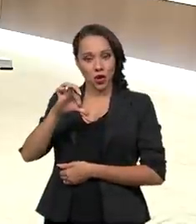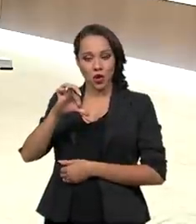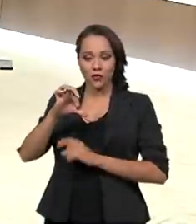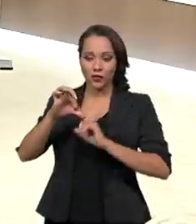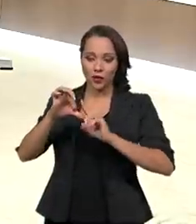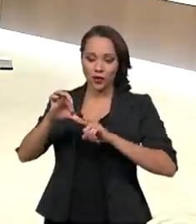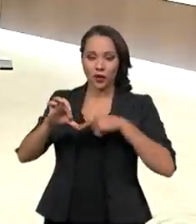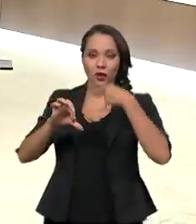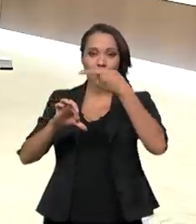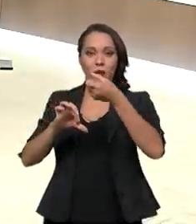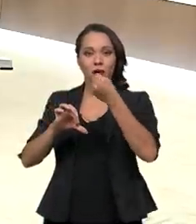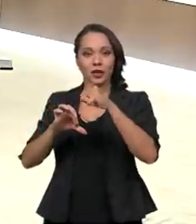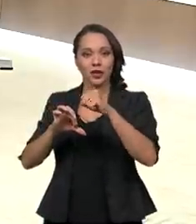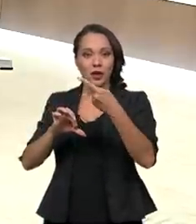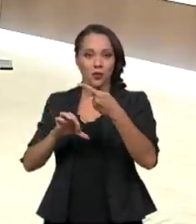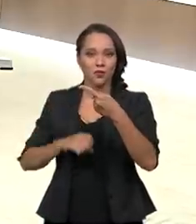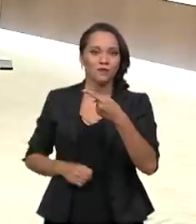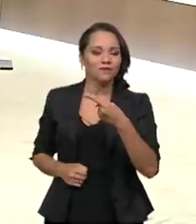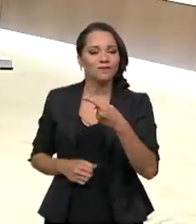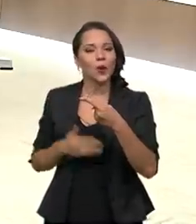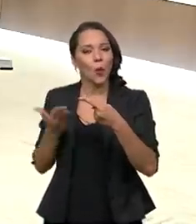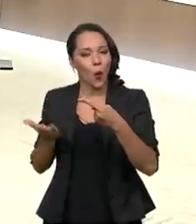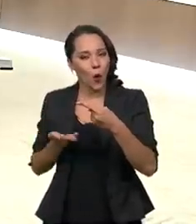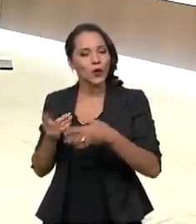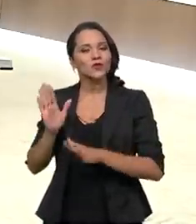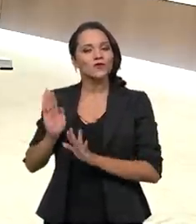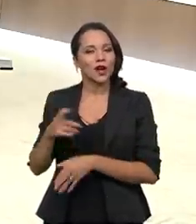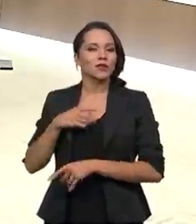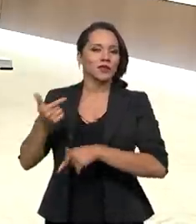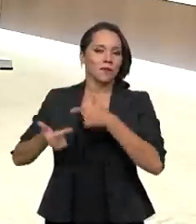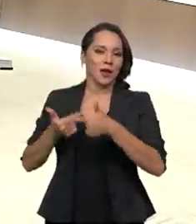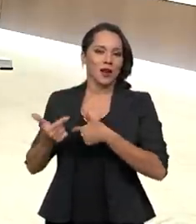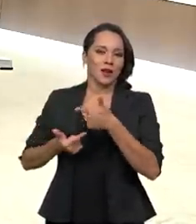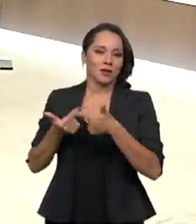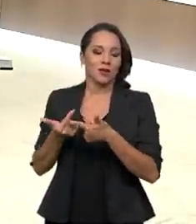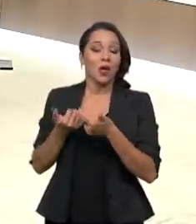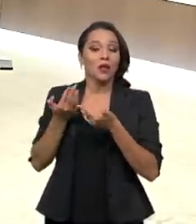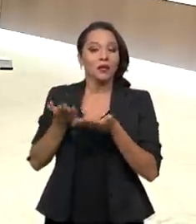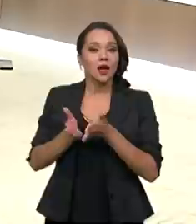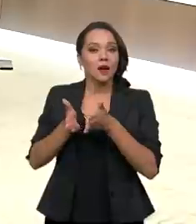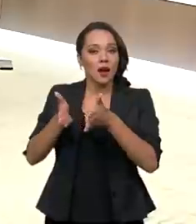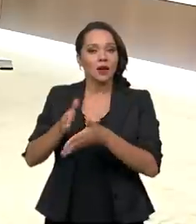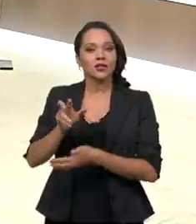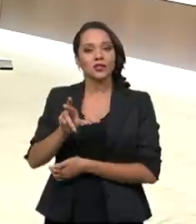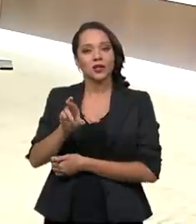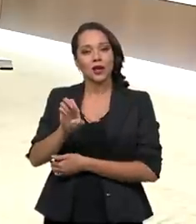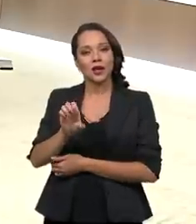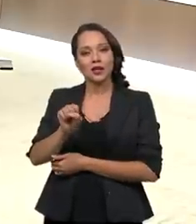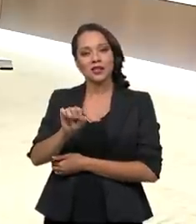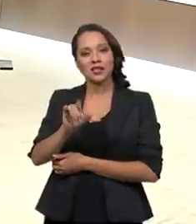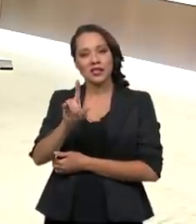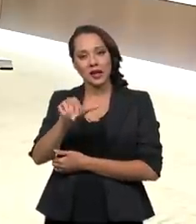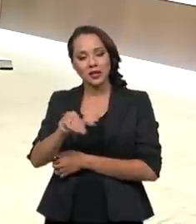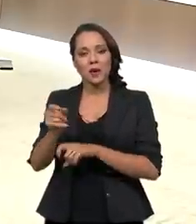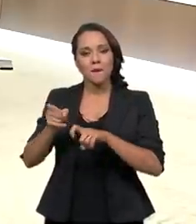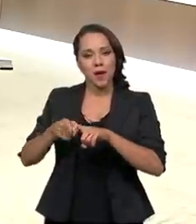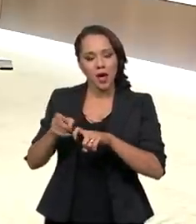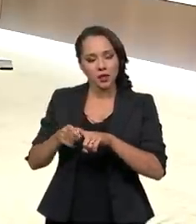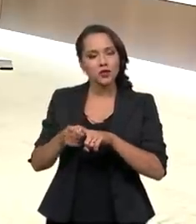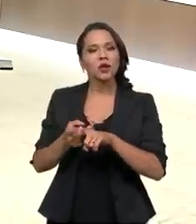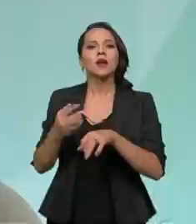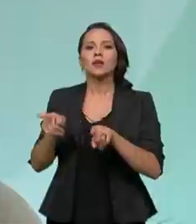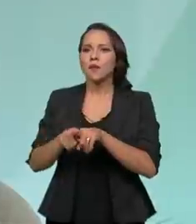fomos para oitenta e um. Então, hoje, nós estamos trabalhando tanto para a parte de residência médica e a residência